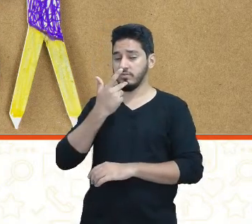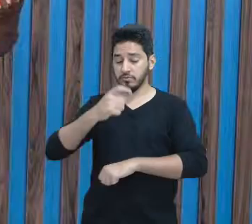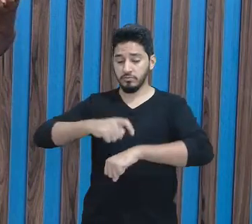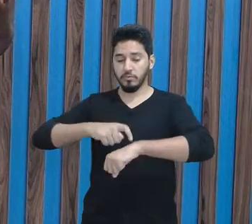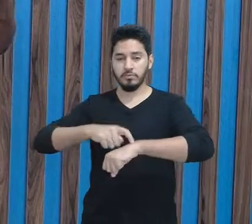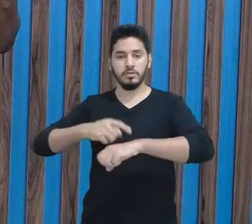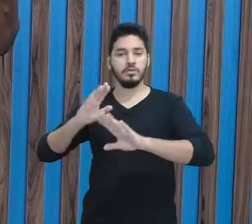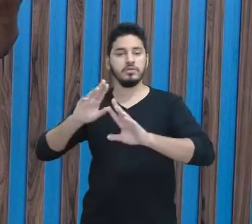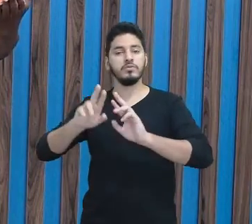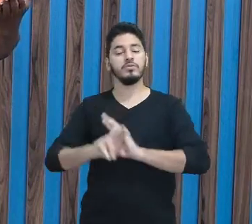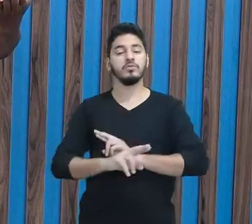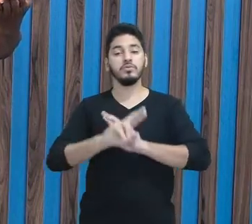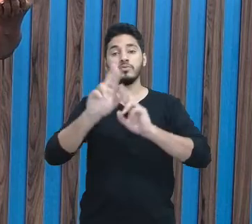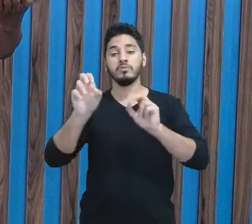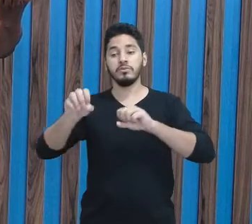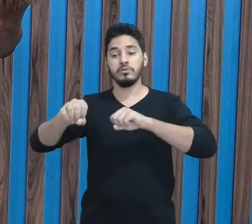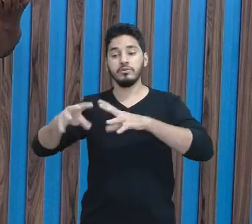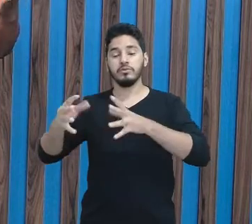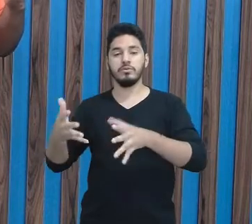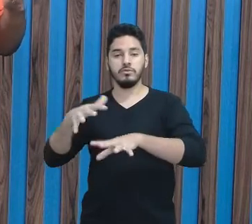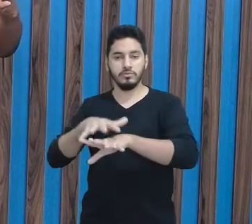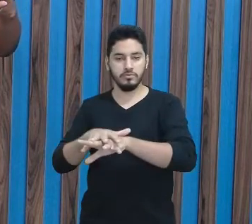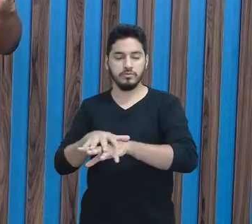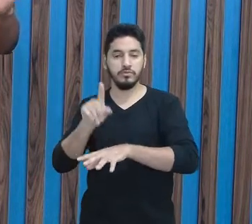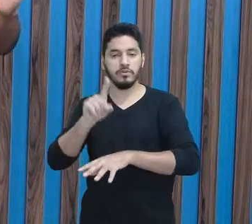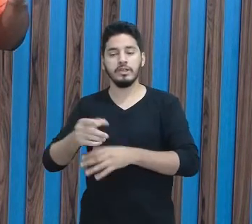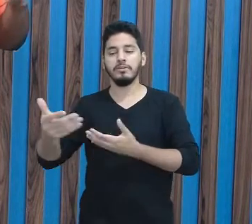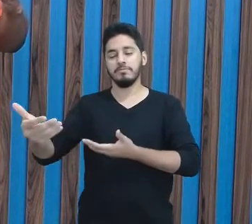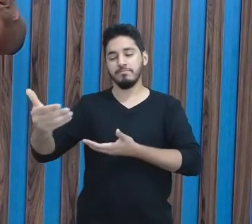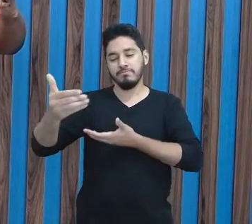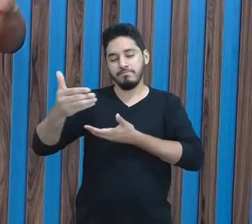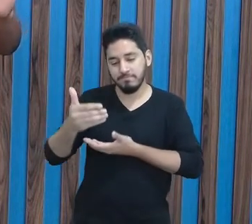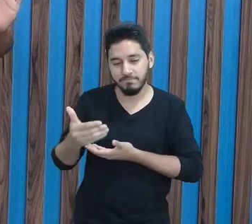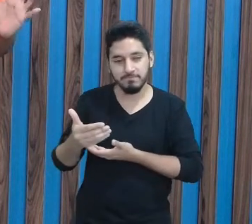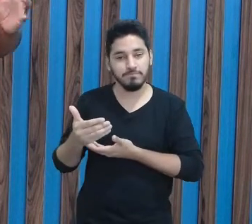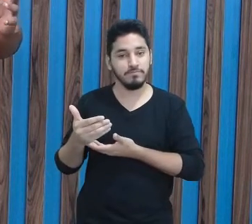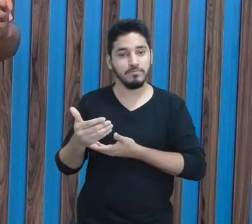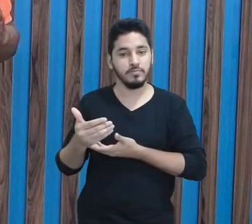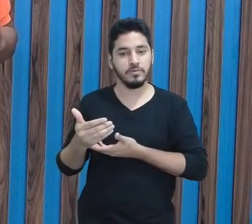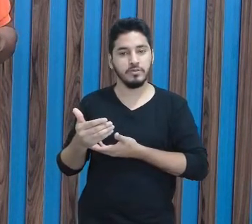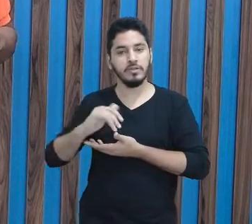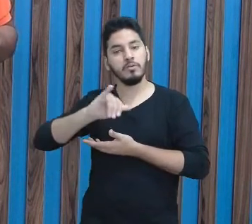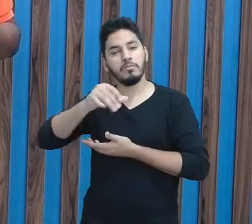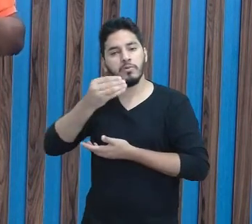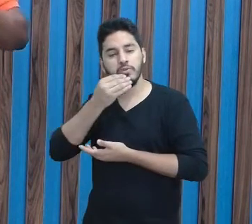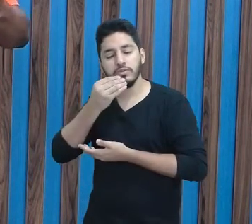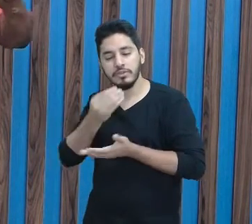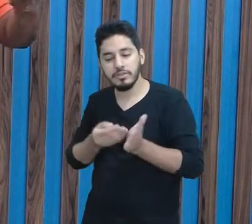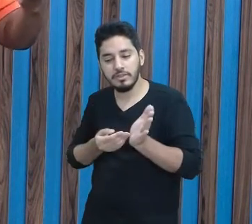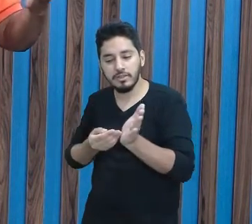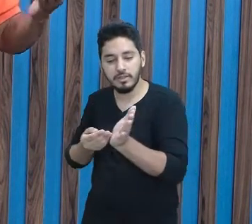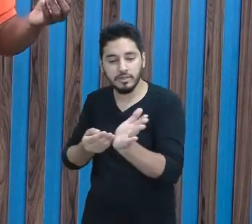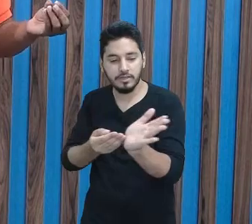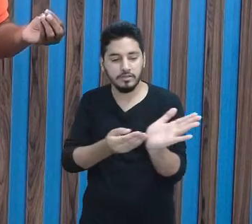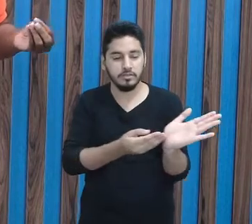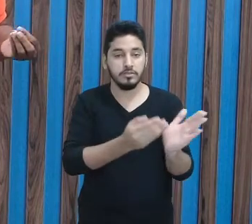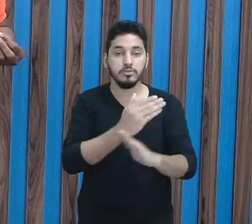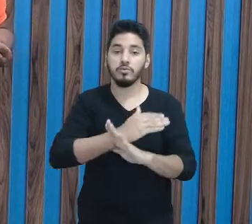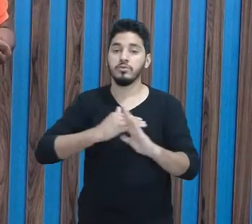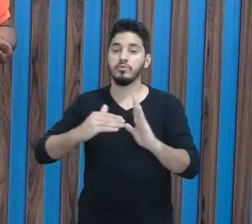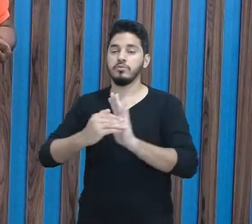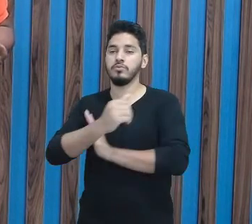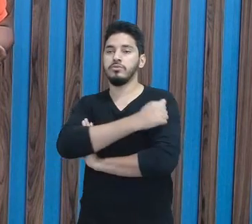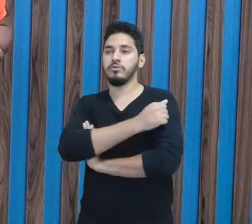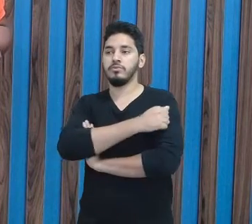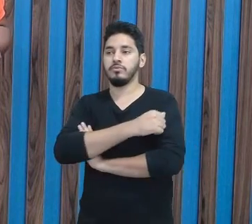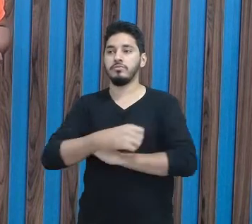sobre a educação inclusiva, que ela acolhe, que ela recebe, que ela oportuniza todos os estudantes,